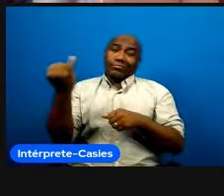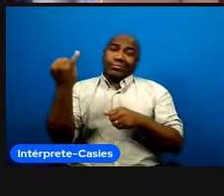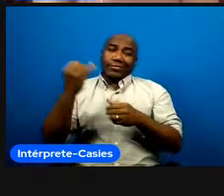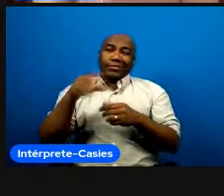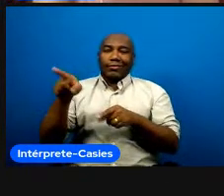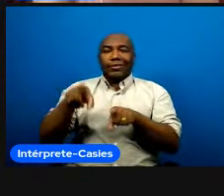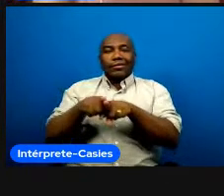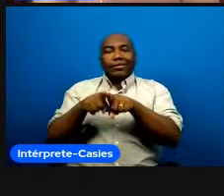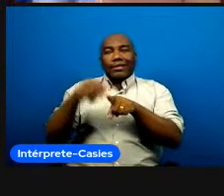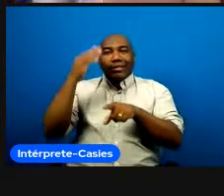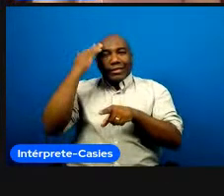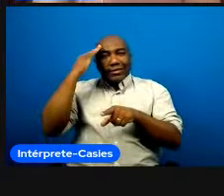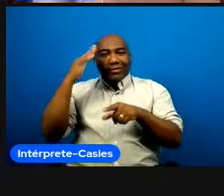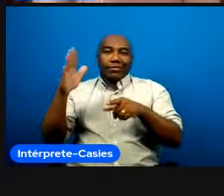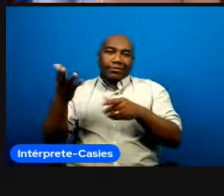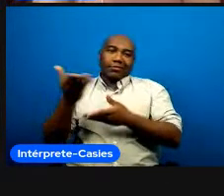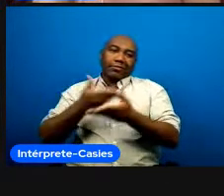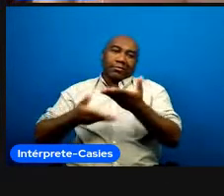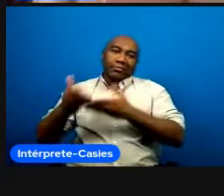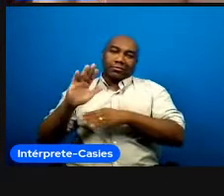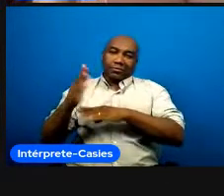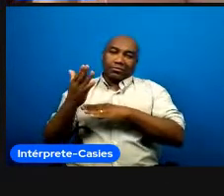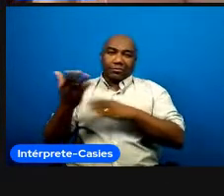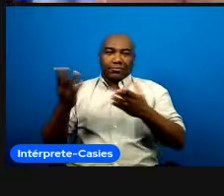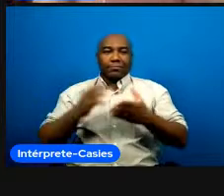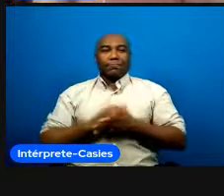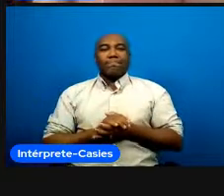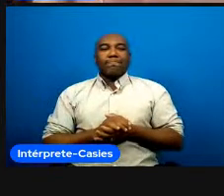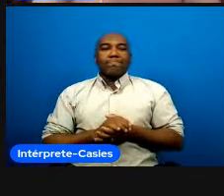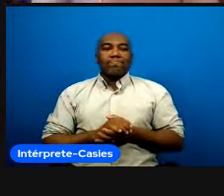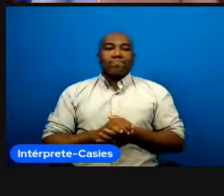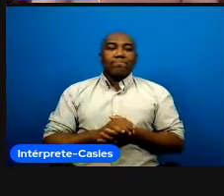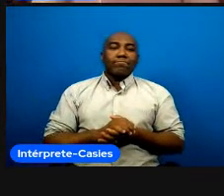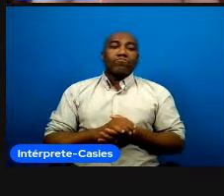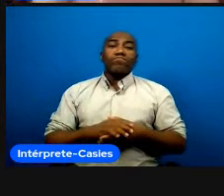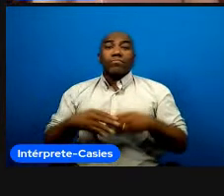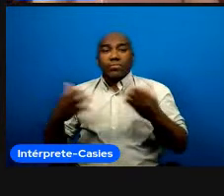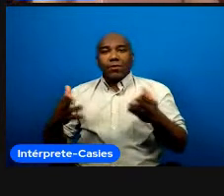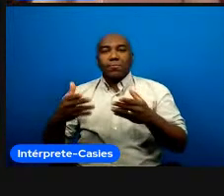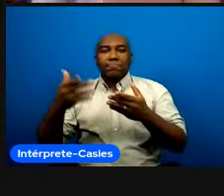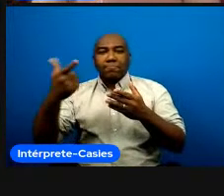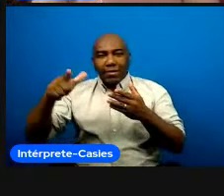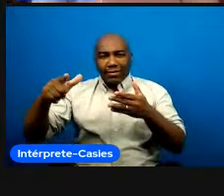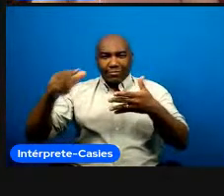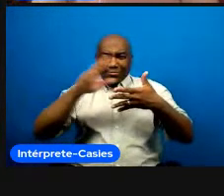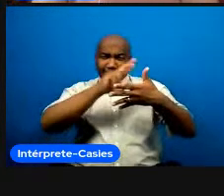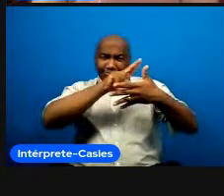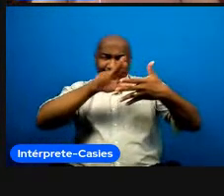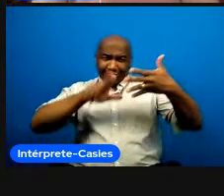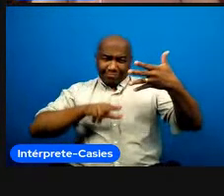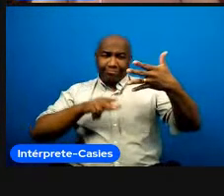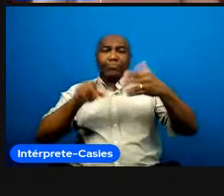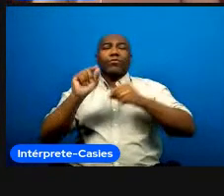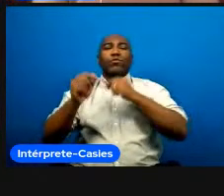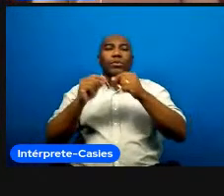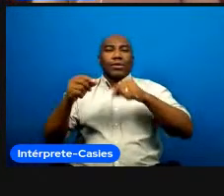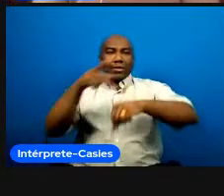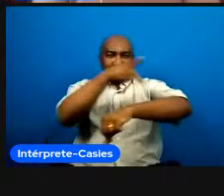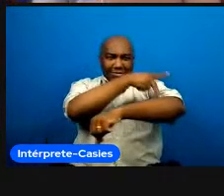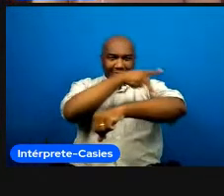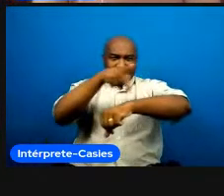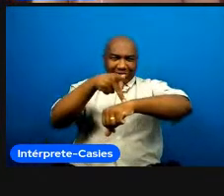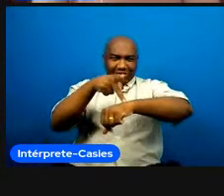podem ajudar nessa dinâmica então de forma geral as tendências que a pedagogia do esporte nos mostram hoje